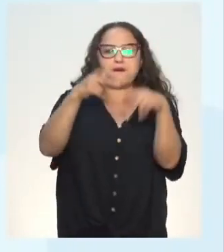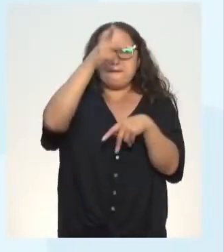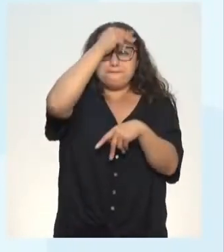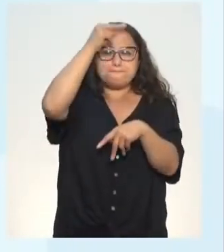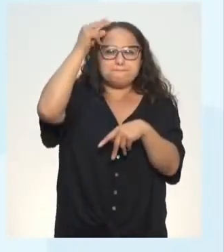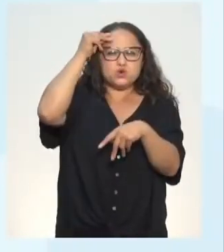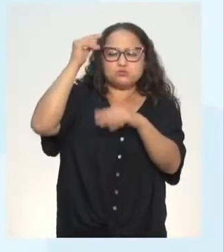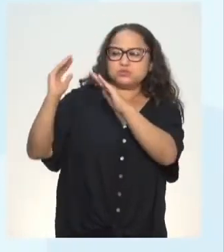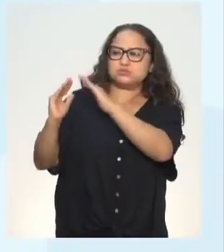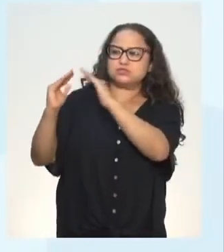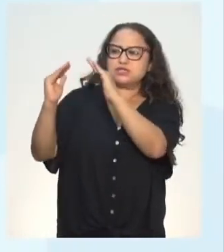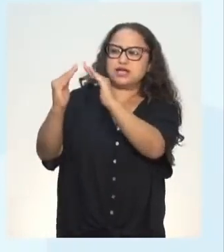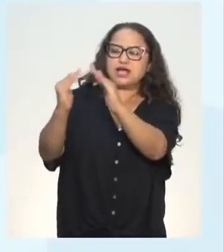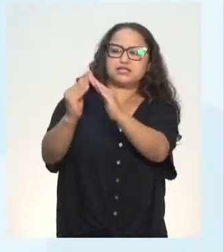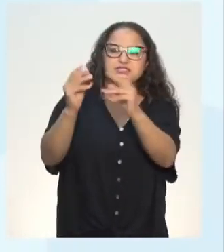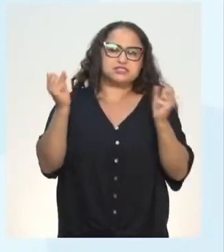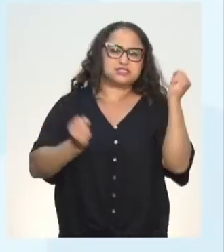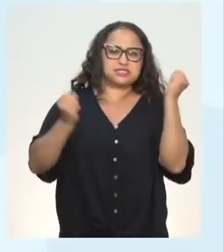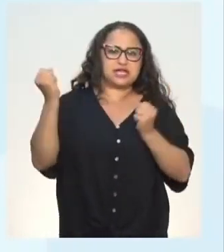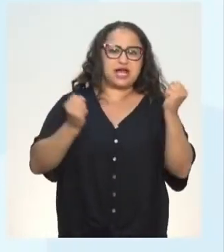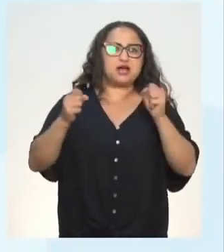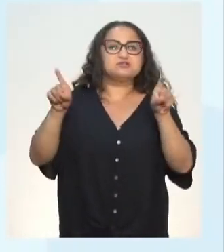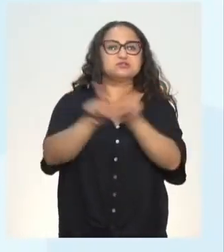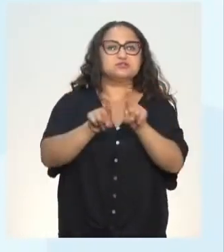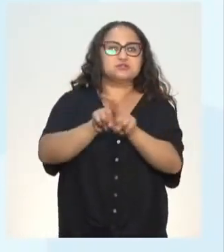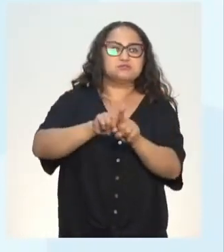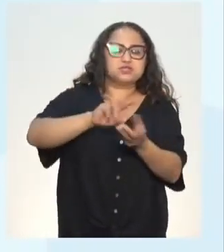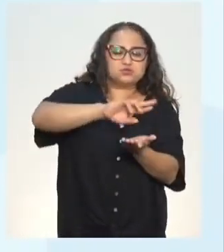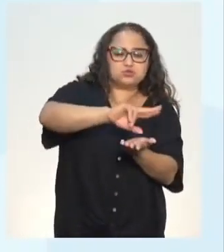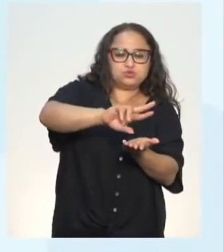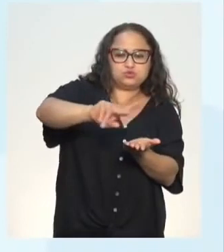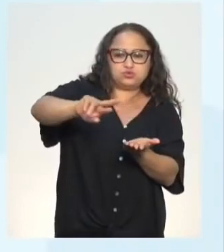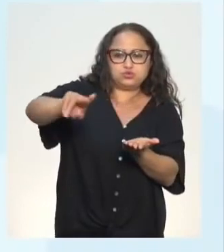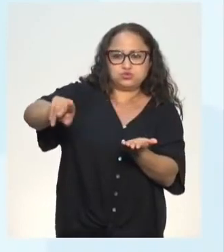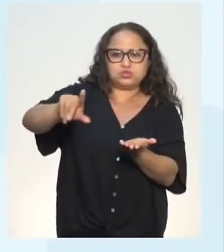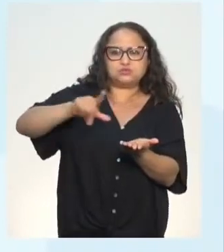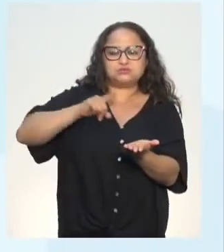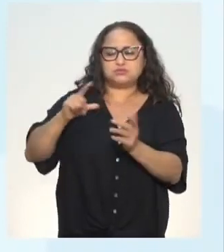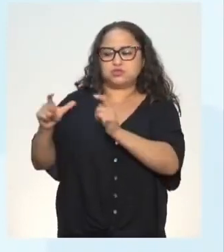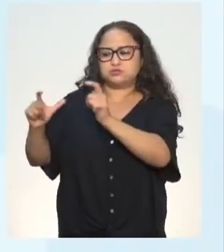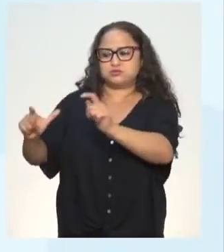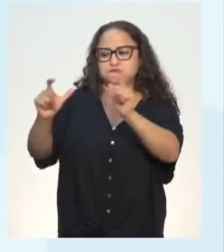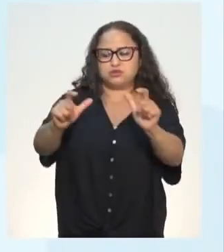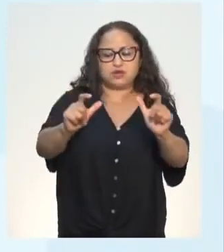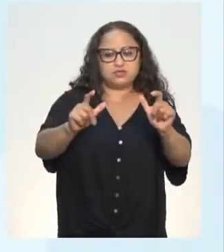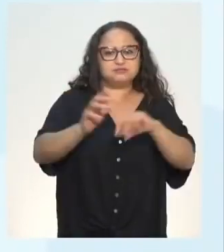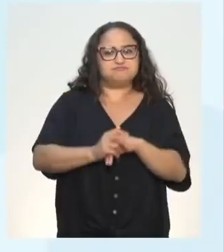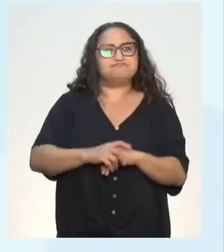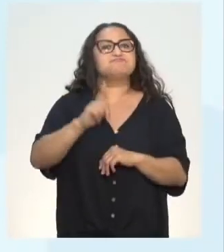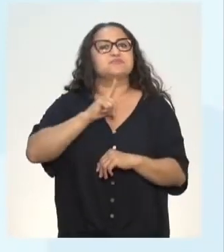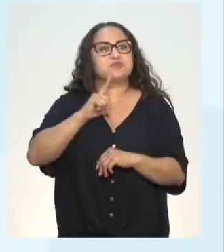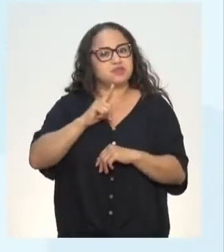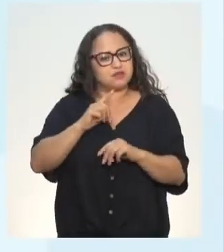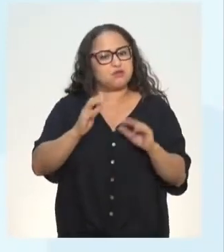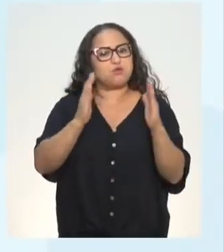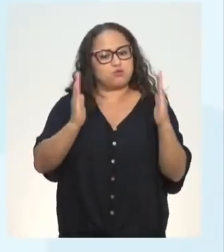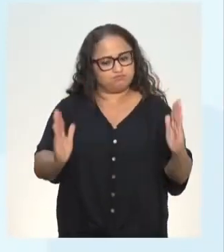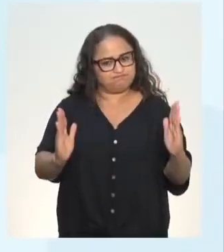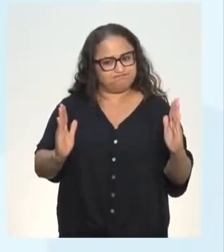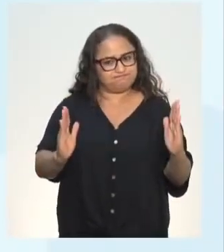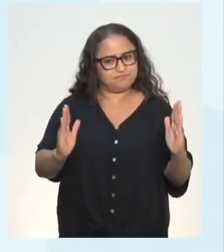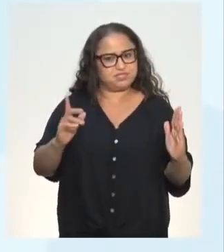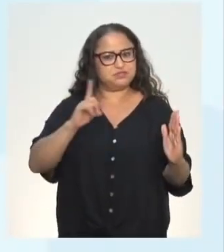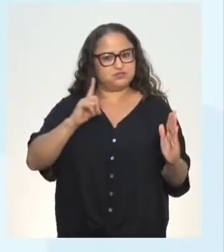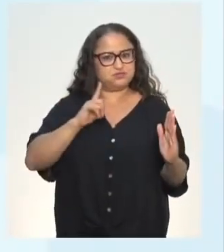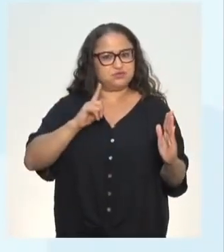moradias, veículos e serviços sociais. Eu tenho outro período aqui, certo? E grifem aí. No